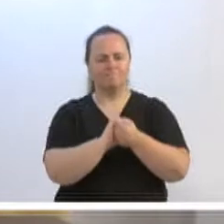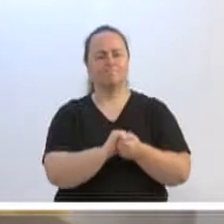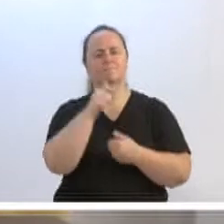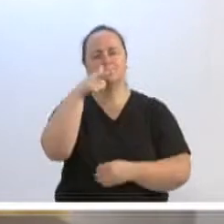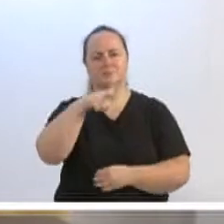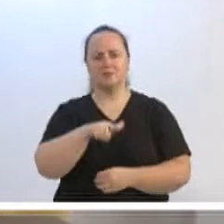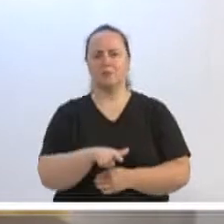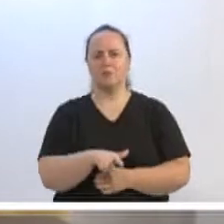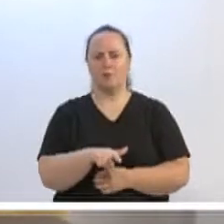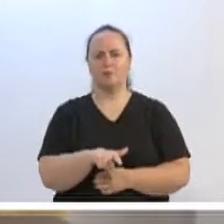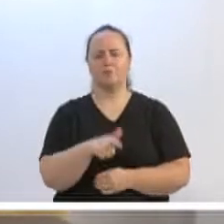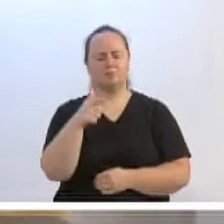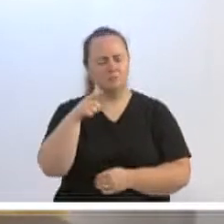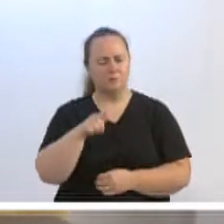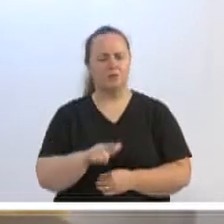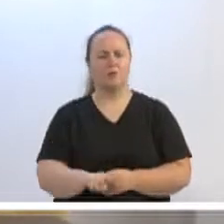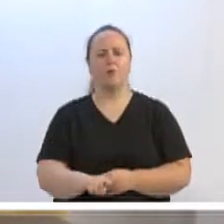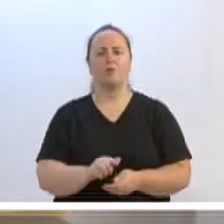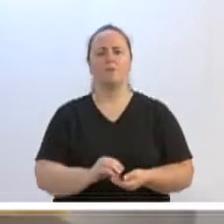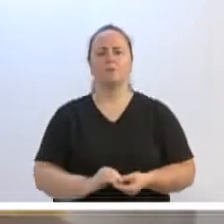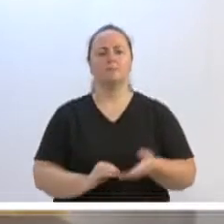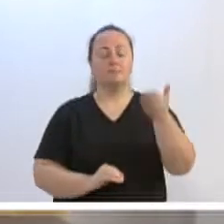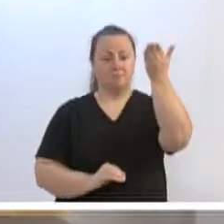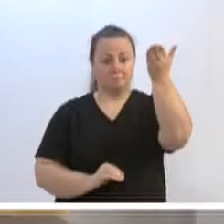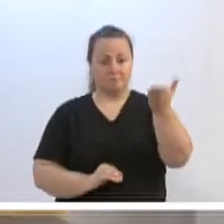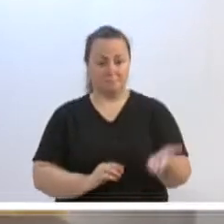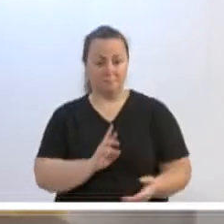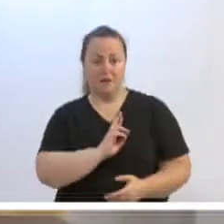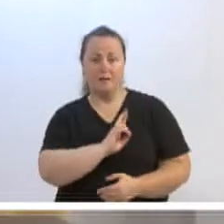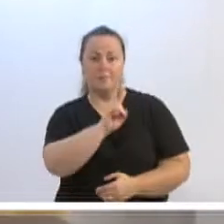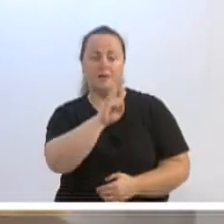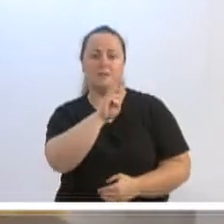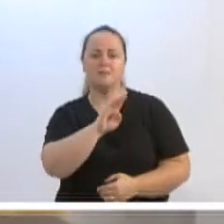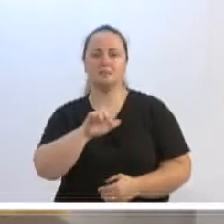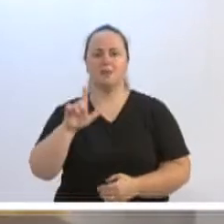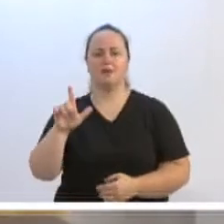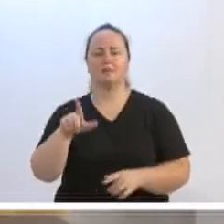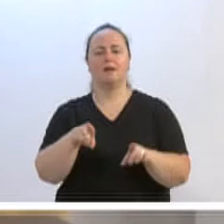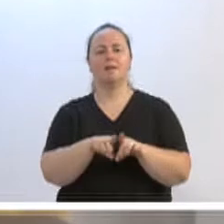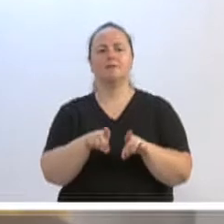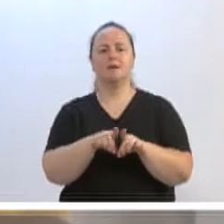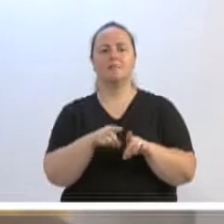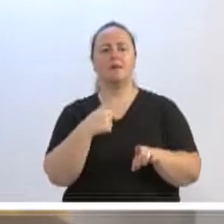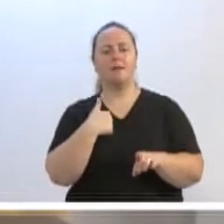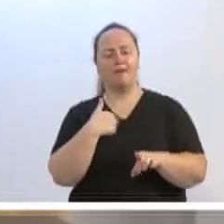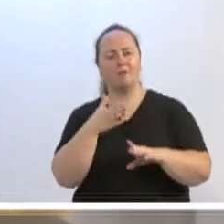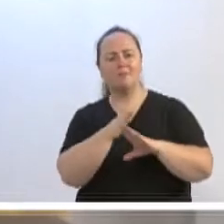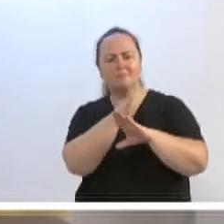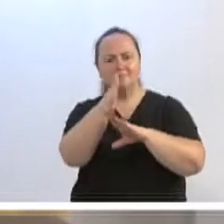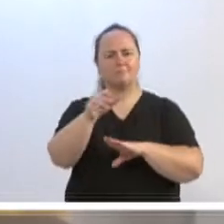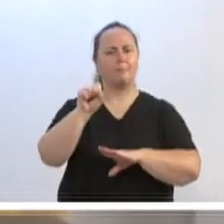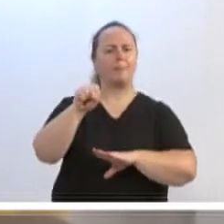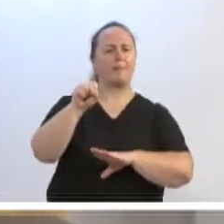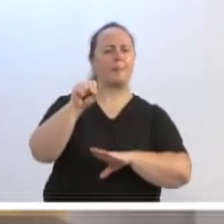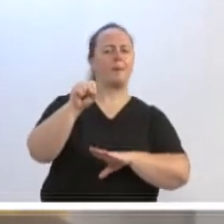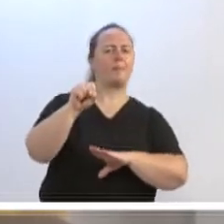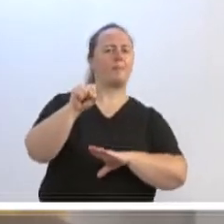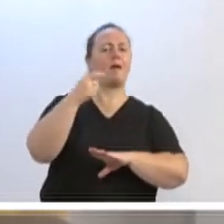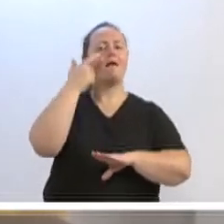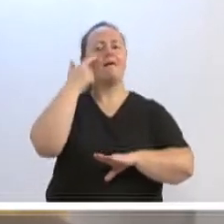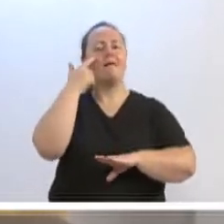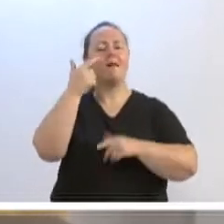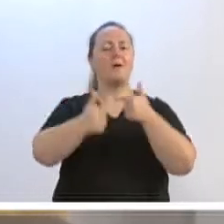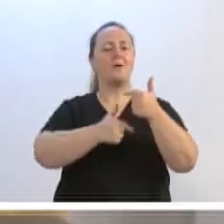por tudo o que o vereador representará para a cidade de Blumenau, dizer que também estarei batendo a porta do gabinete já na primeira semana,